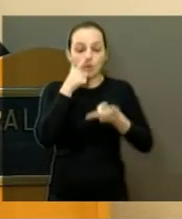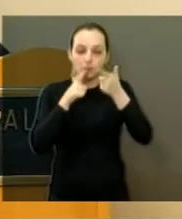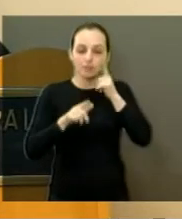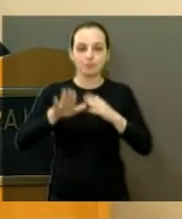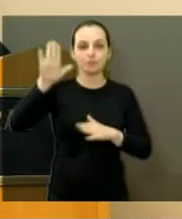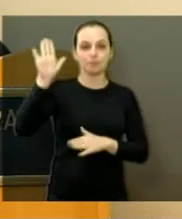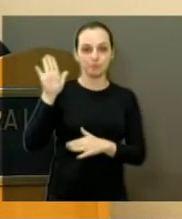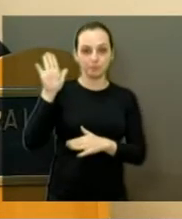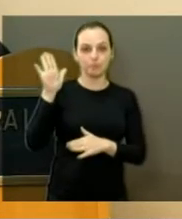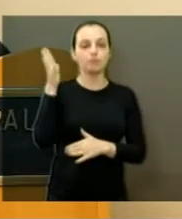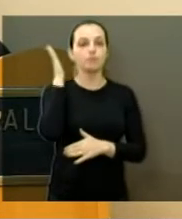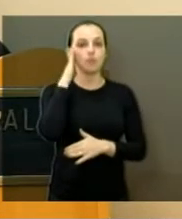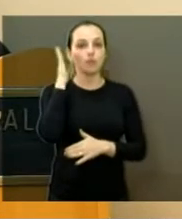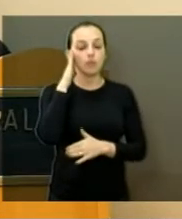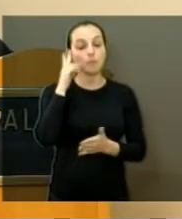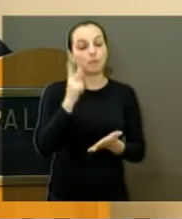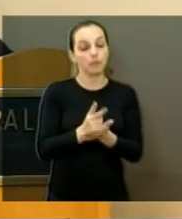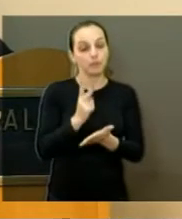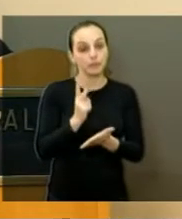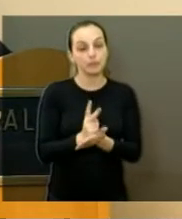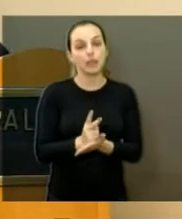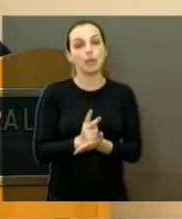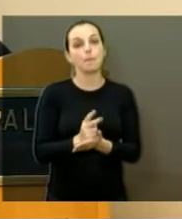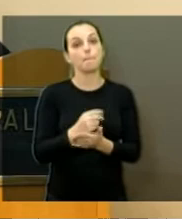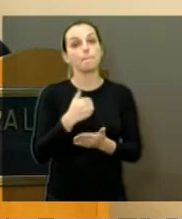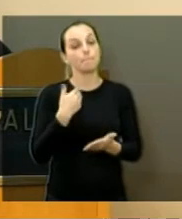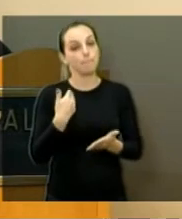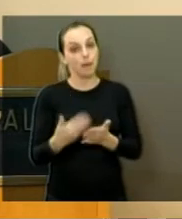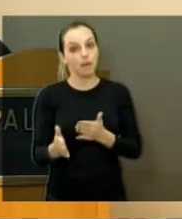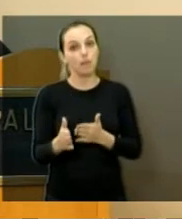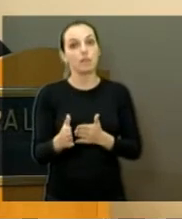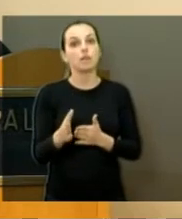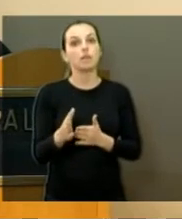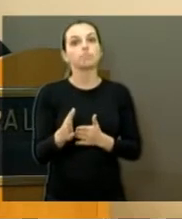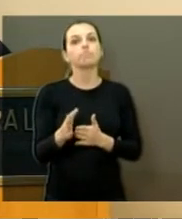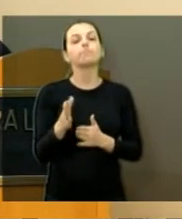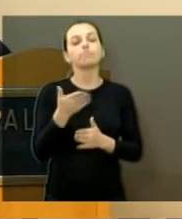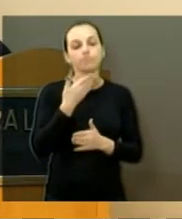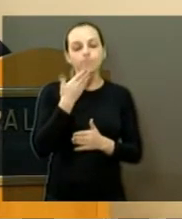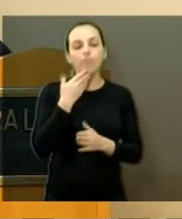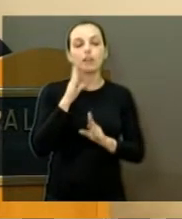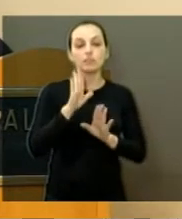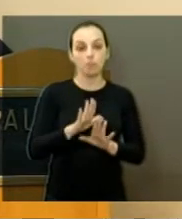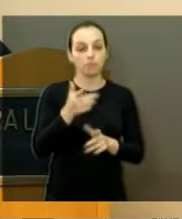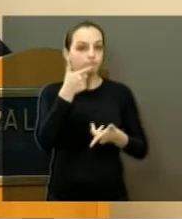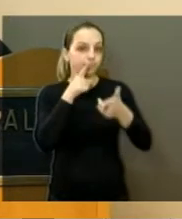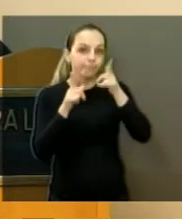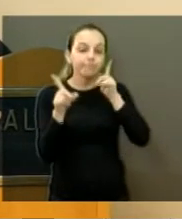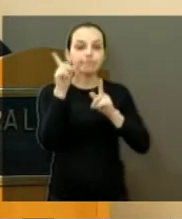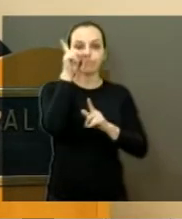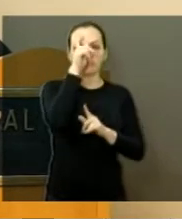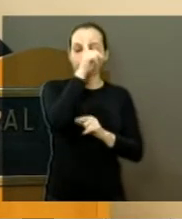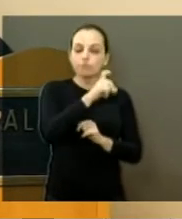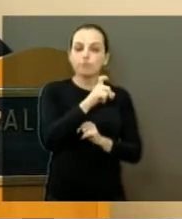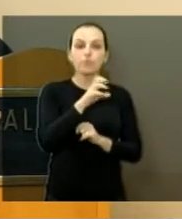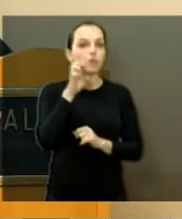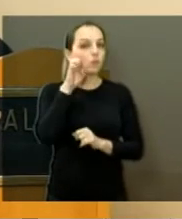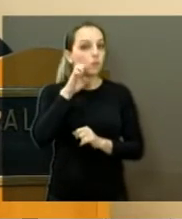você sabe que sempre a gente fala, né? Perder é fácil, mas ganhar é difícil. Mas nós ganhamos, sim. Inclusive, o prefeito,